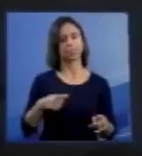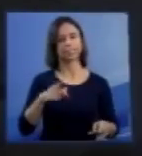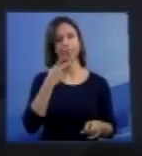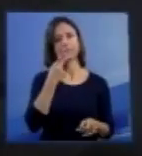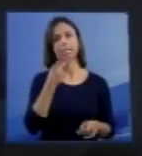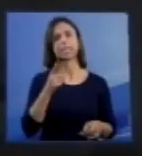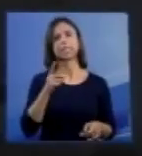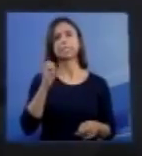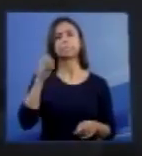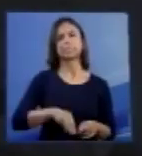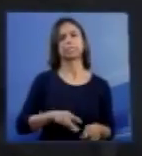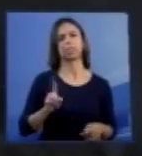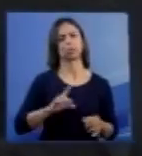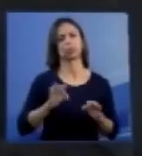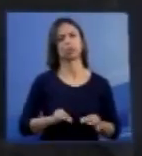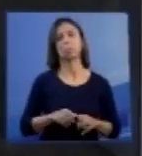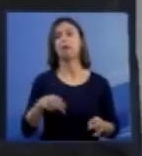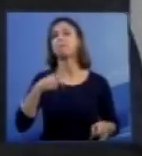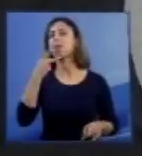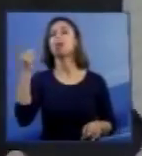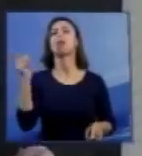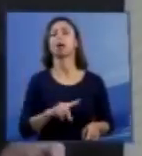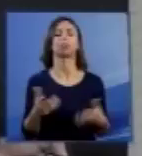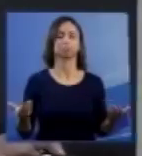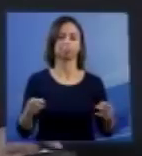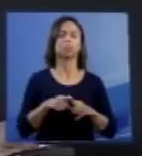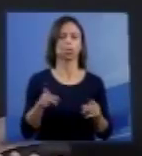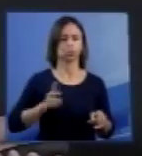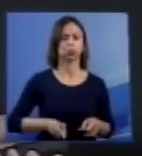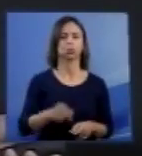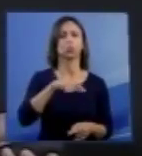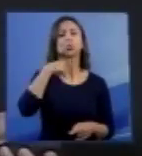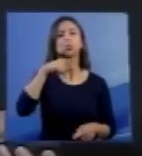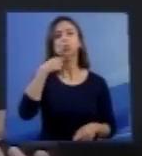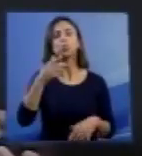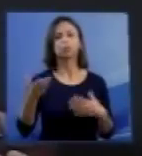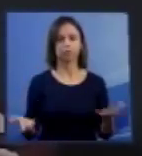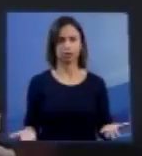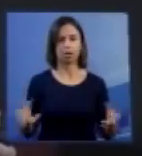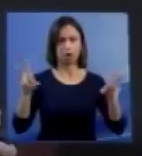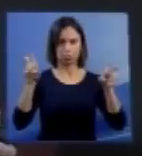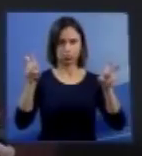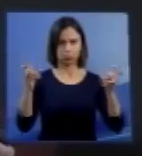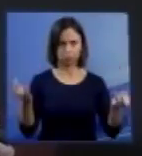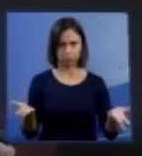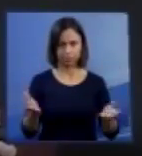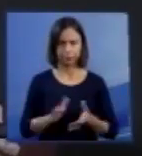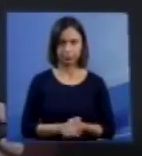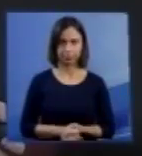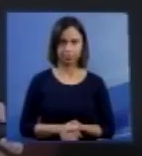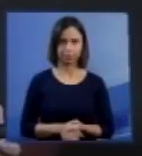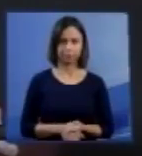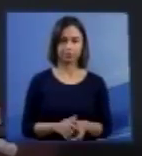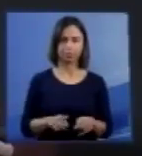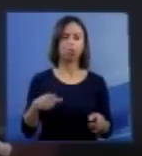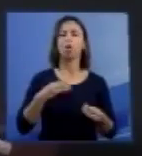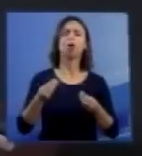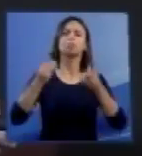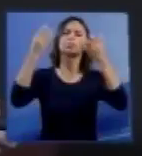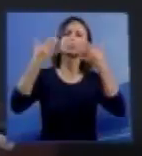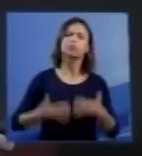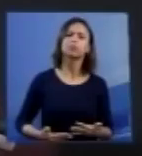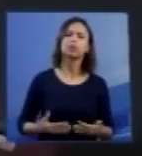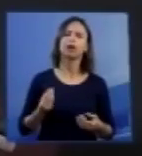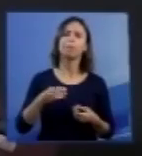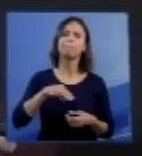afirmar que não. A dúvida permanece em relação a esse assunto. Como poderia ser explicada a interação entre